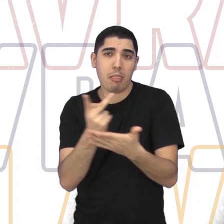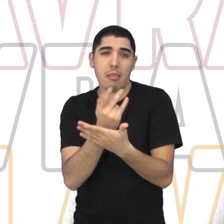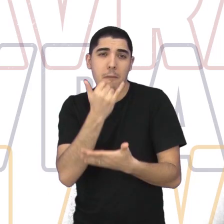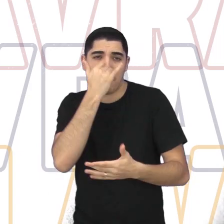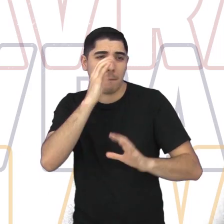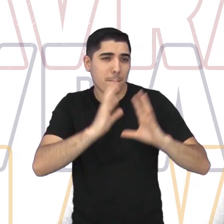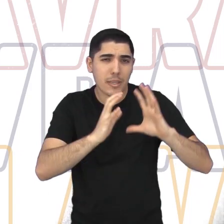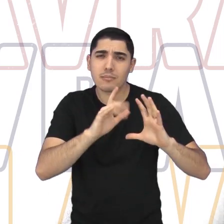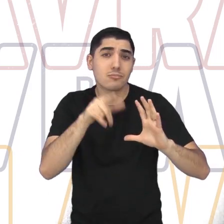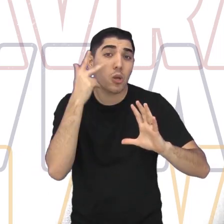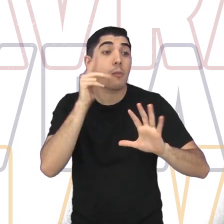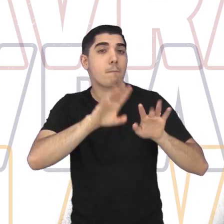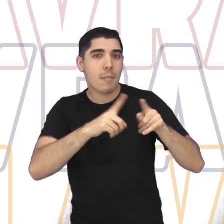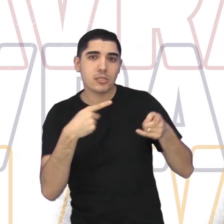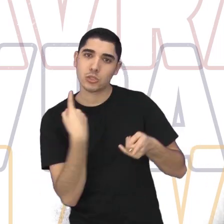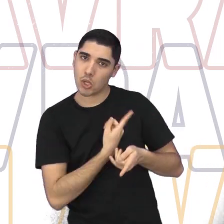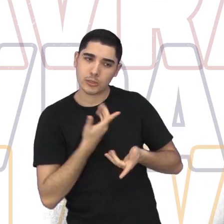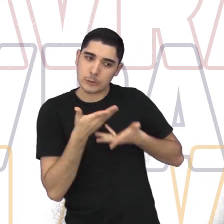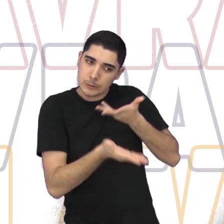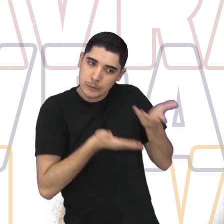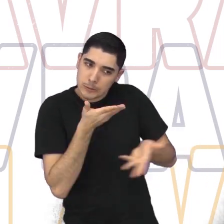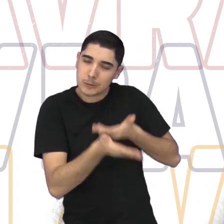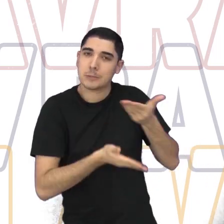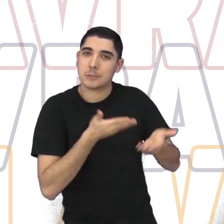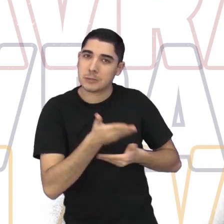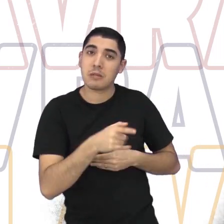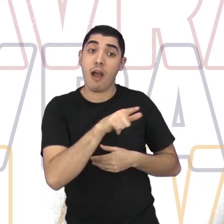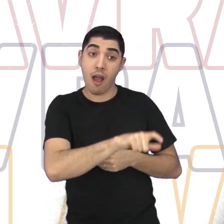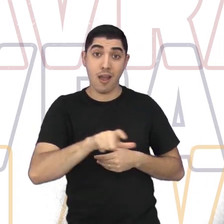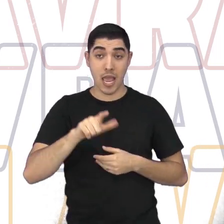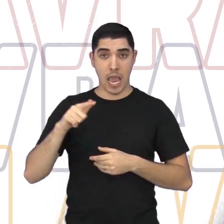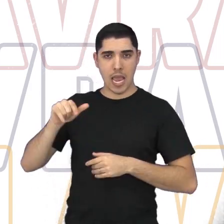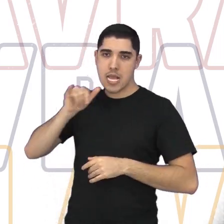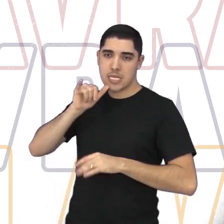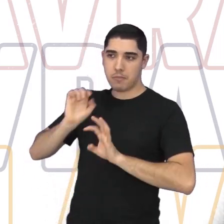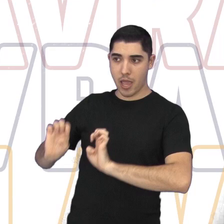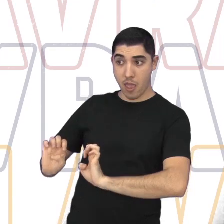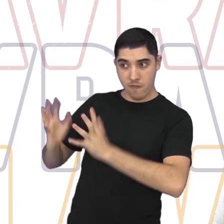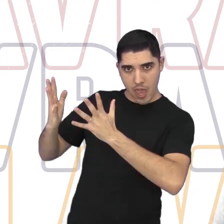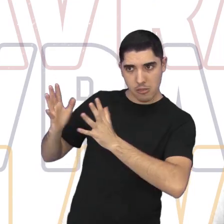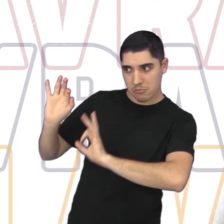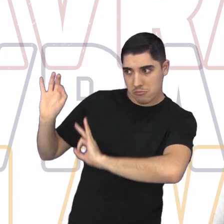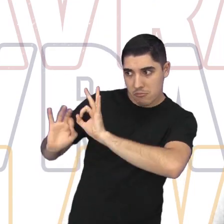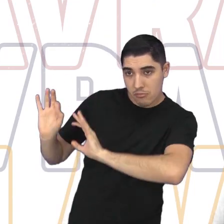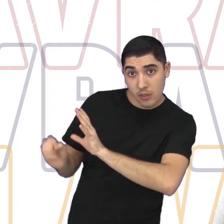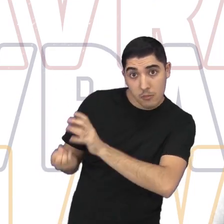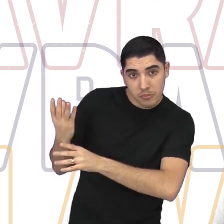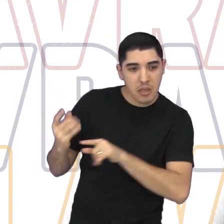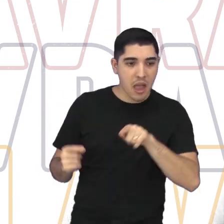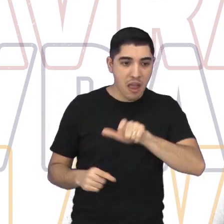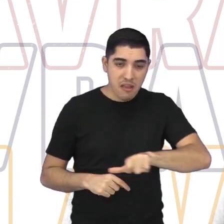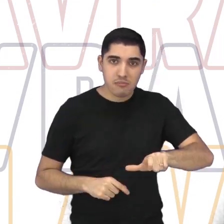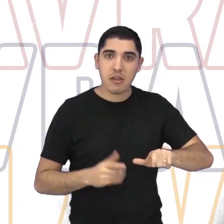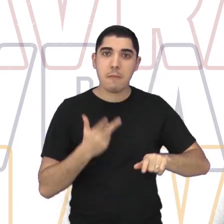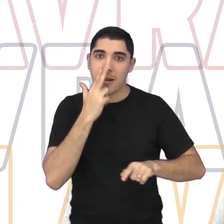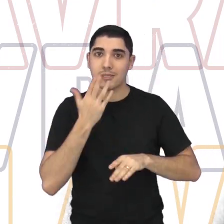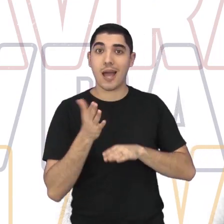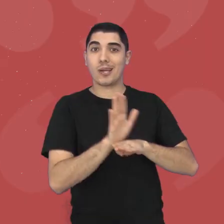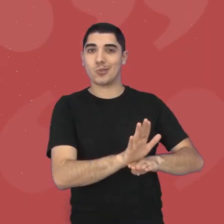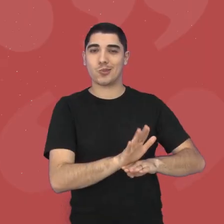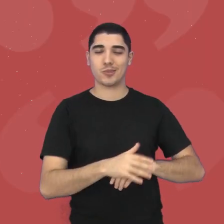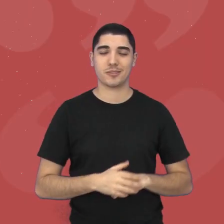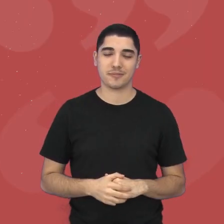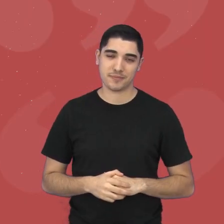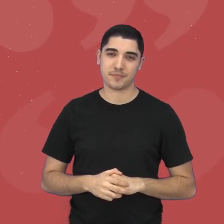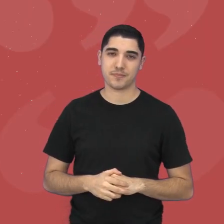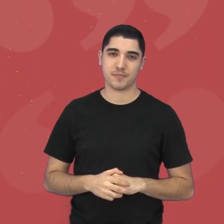E assim, de uma certa forma, esses eventos que a gente faz, eles acabam contribuindo para tudo isso.